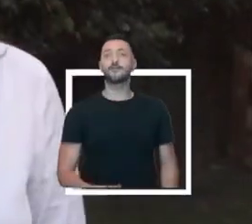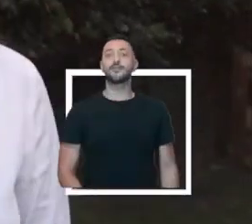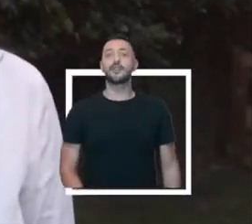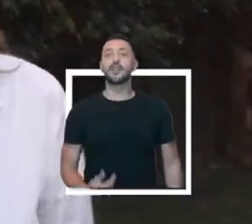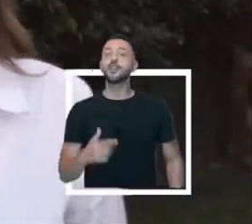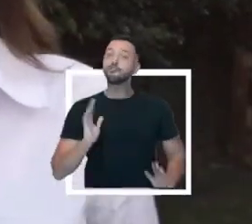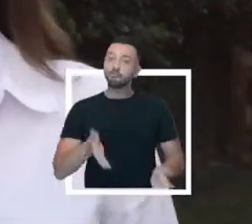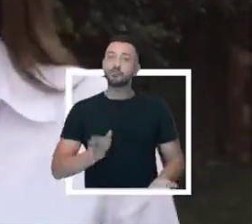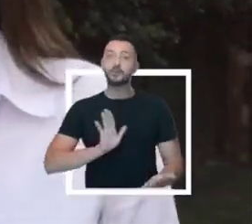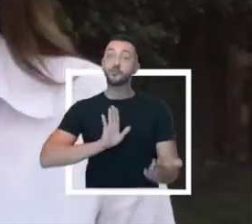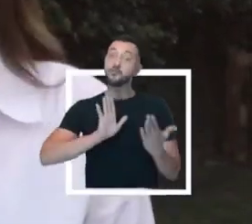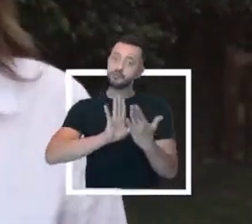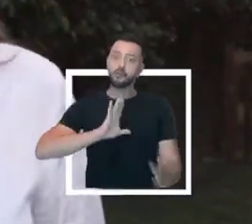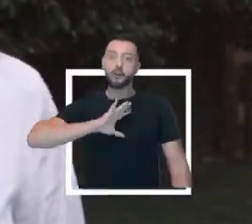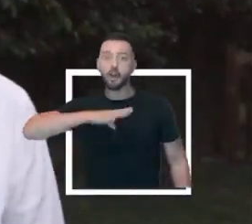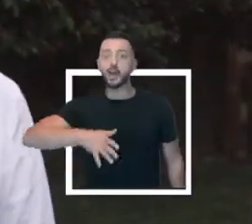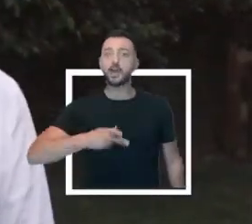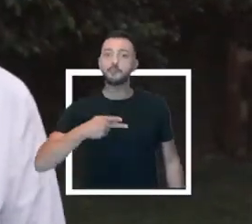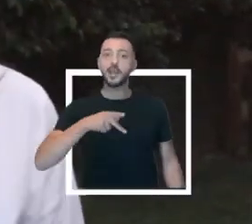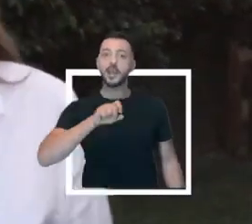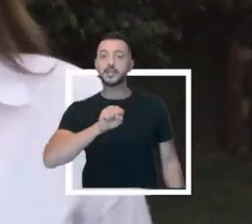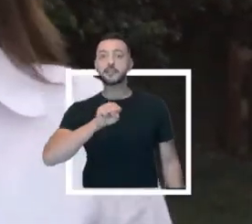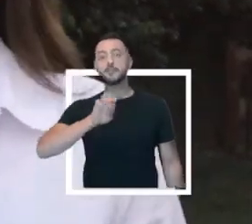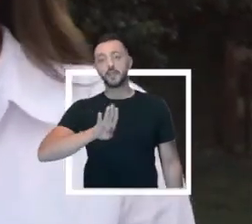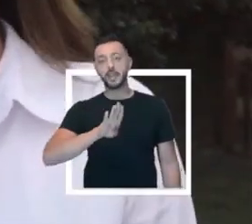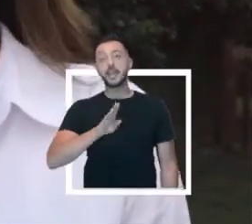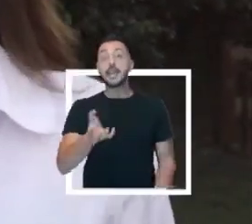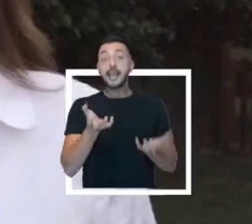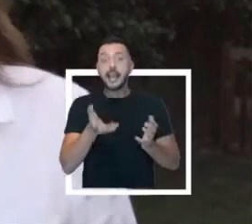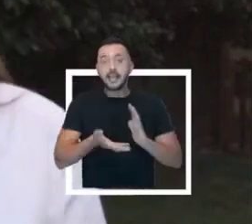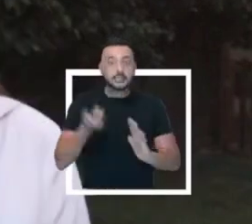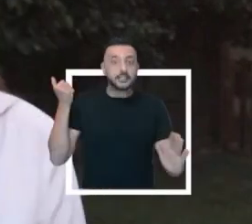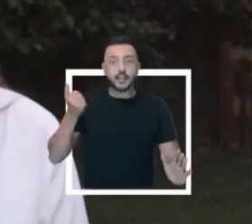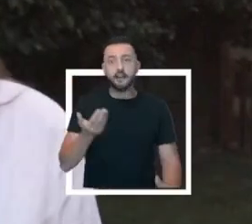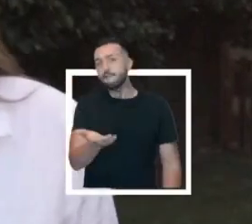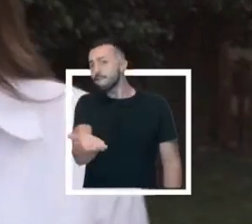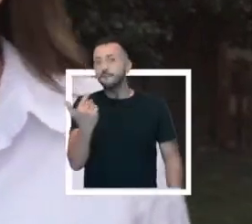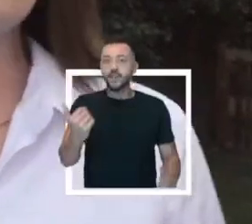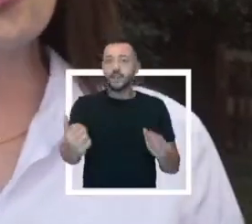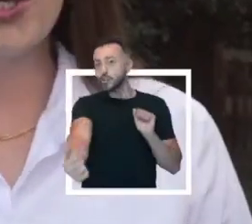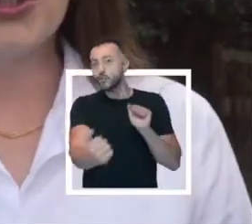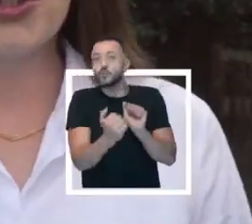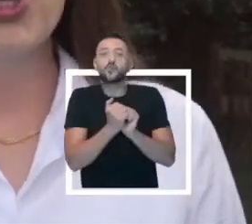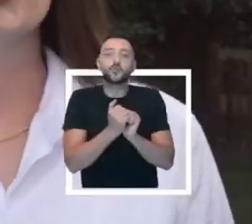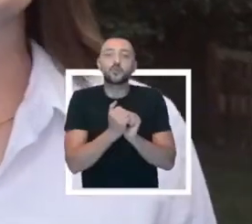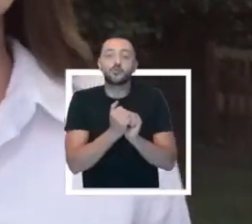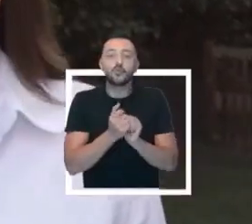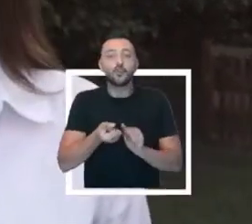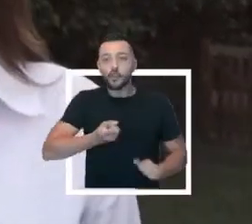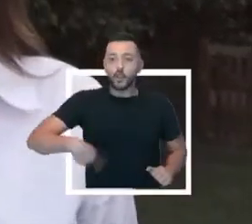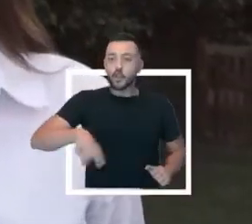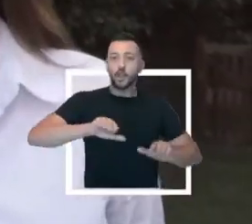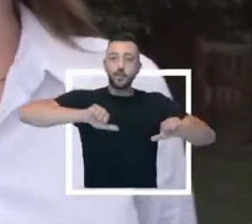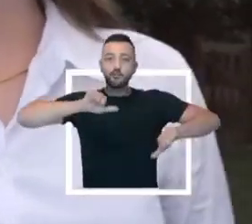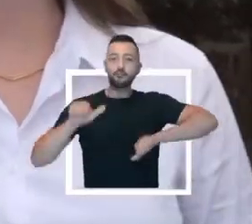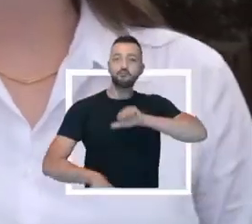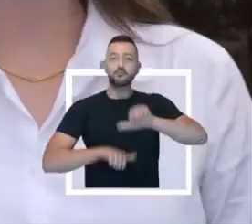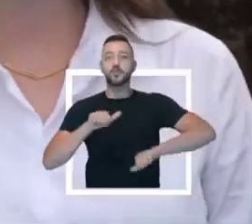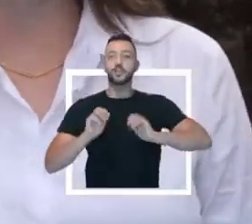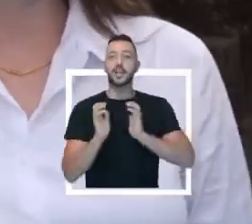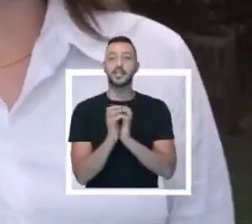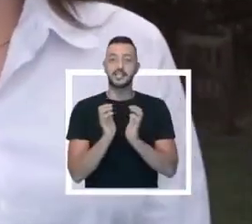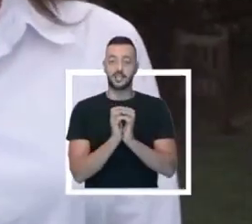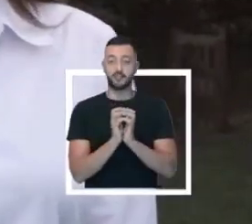já mostrei que eu tenho coragem De enfrentar o PSB Se você quer tirar eles do poder Vem com a gente Juntos Nós vamos